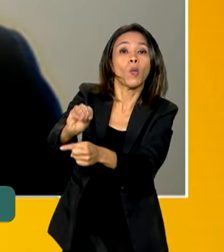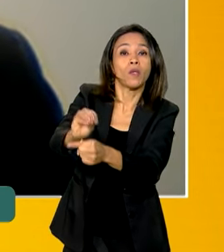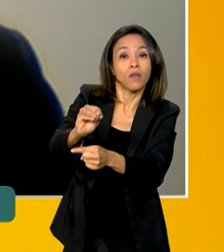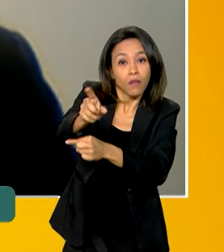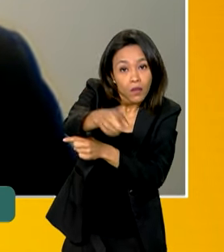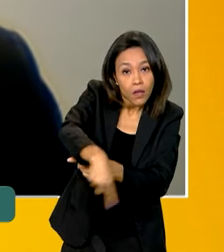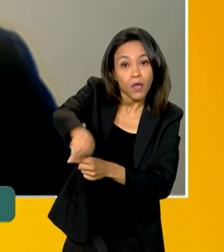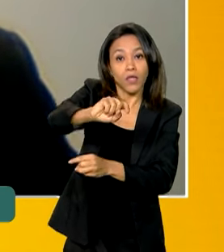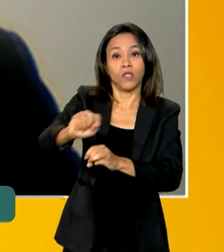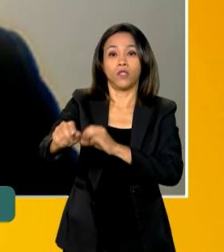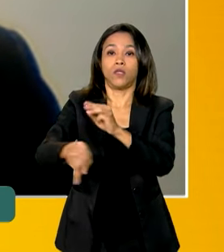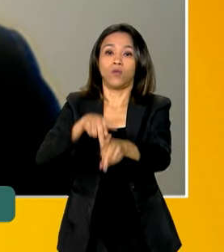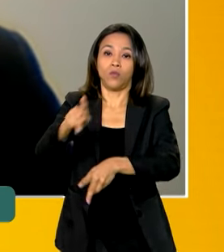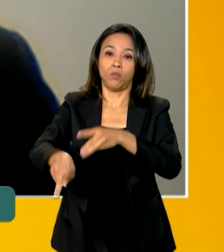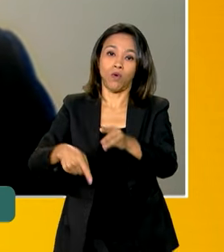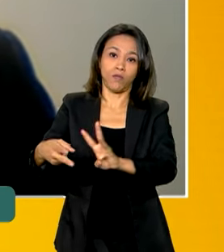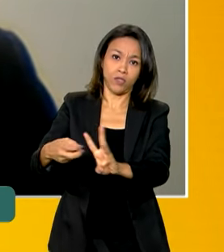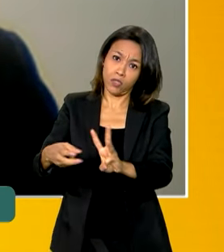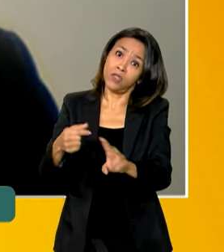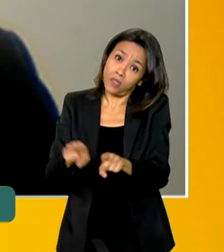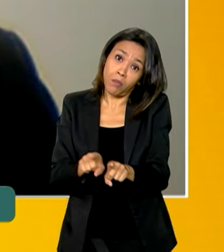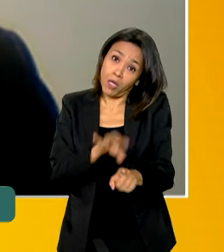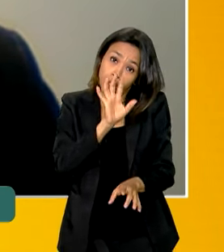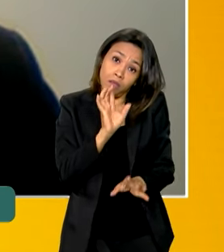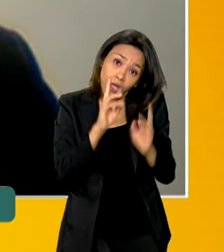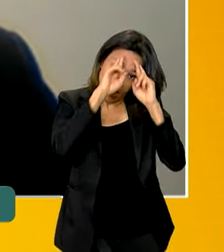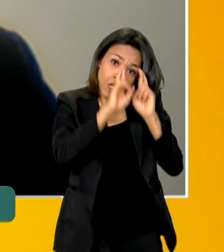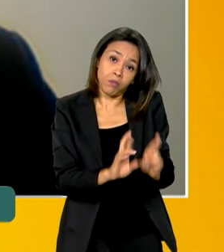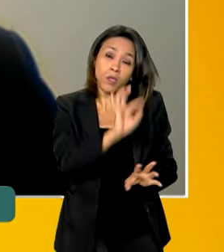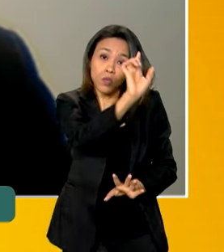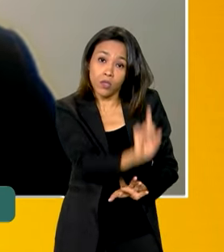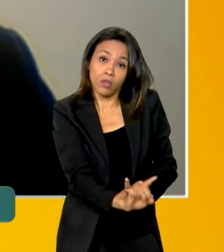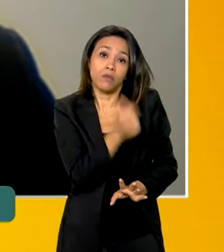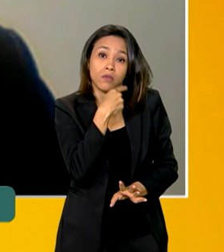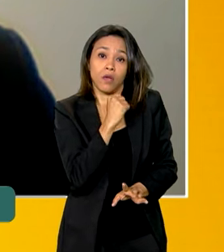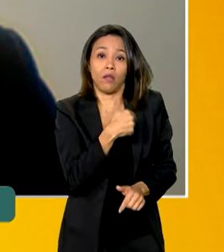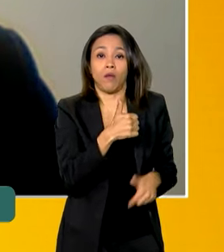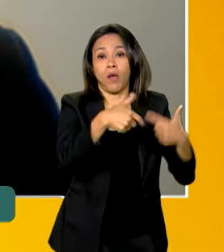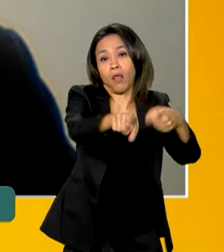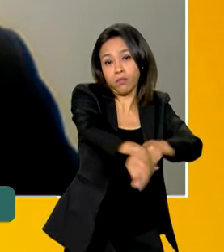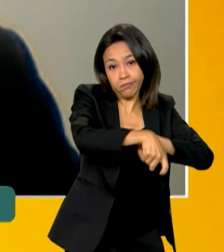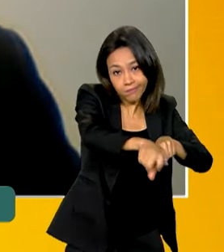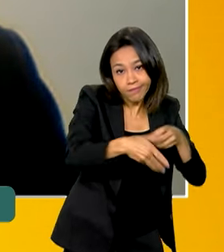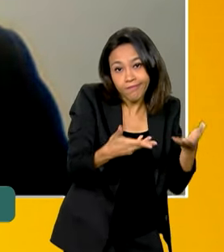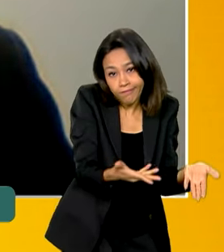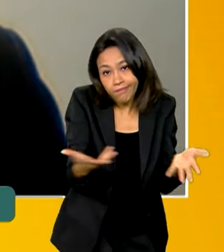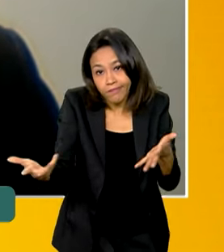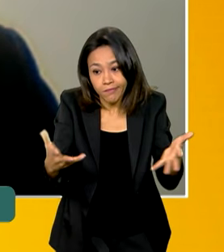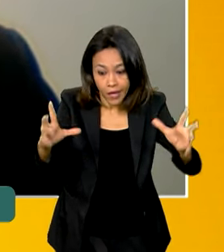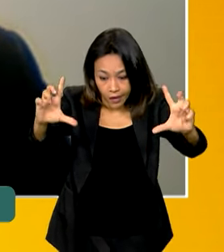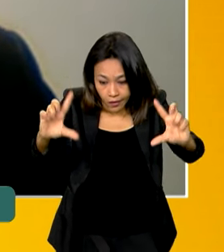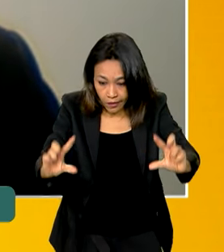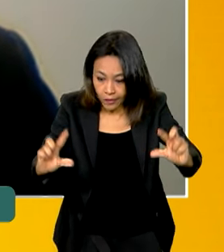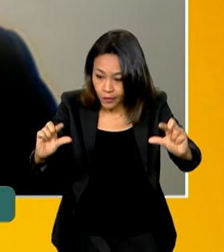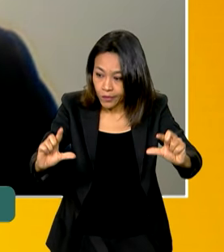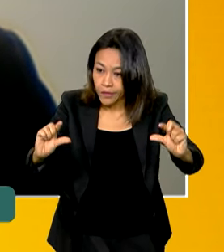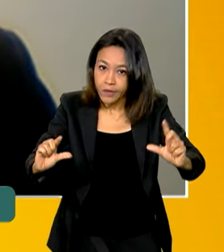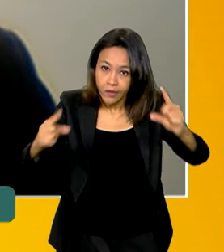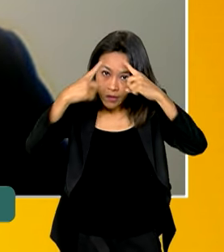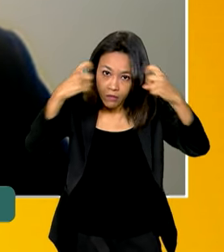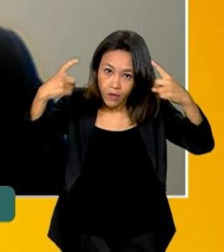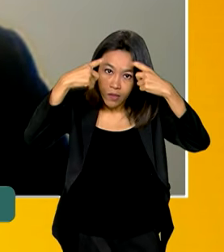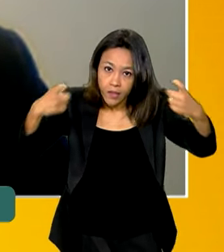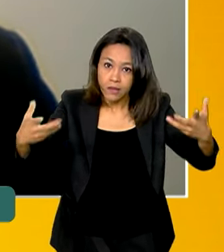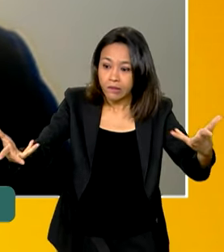resguardo dos direitos do pequeno, médio e grande agricultor e de que, de alguma forma, isso possa amenizar e diminuir o número de